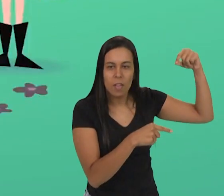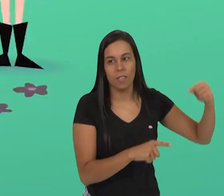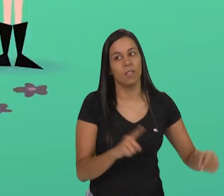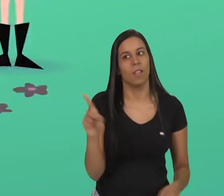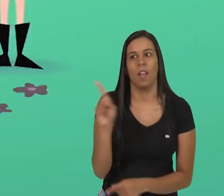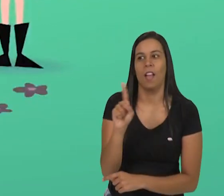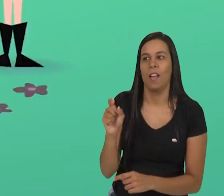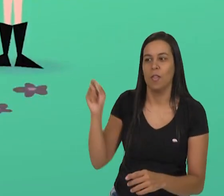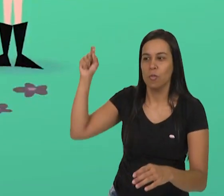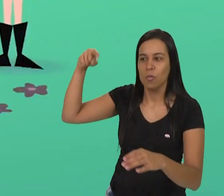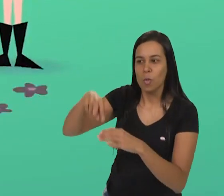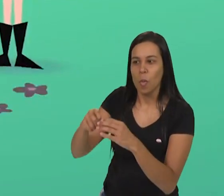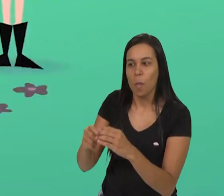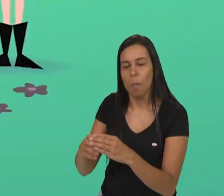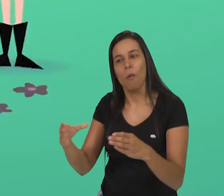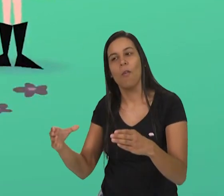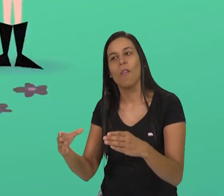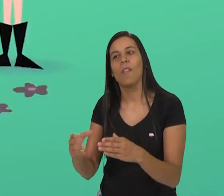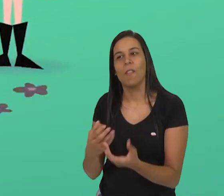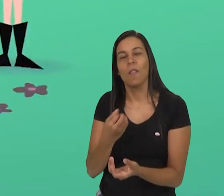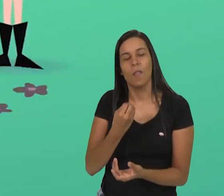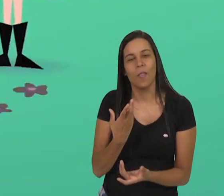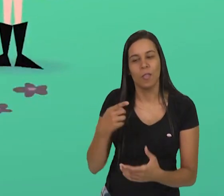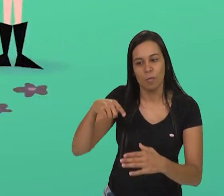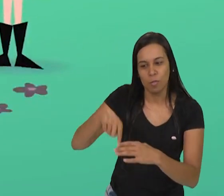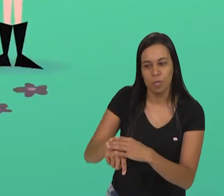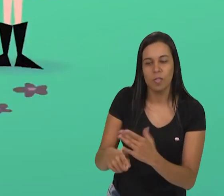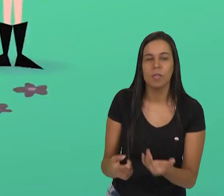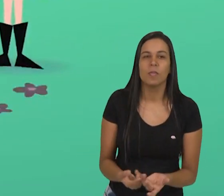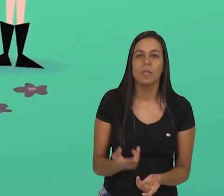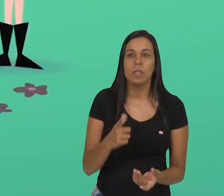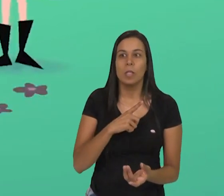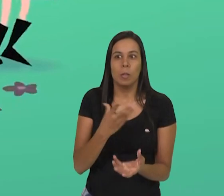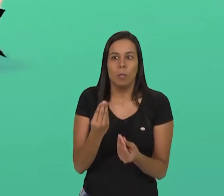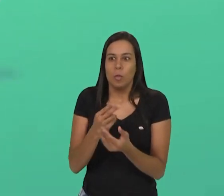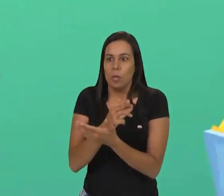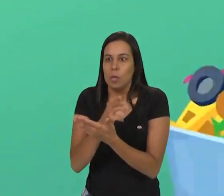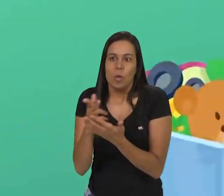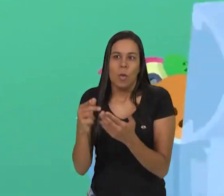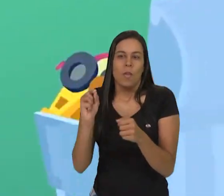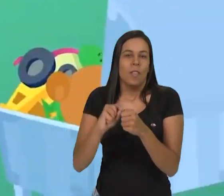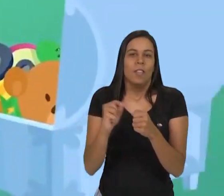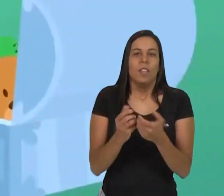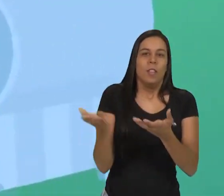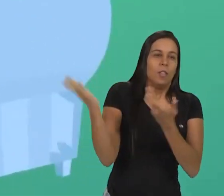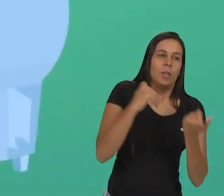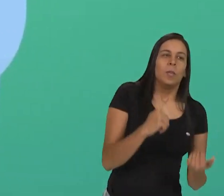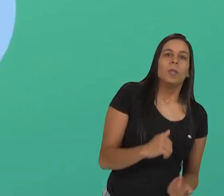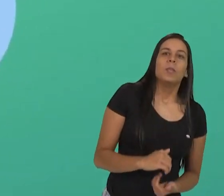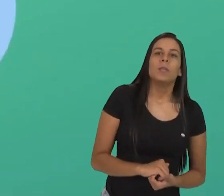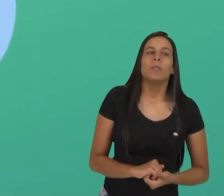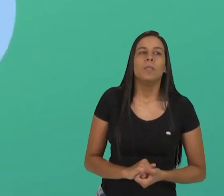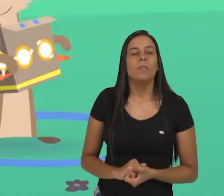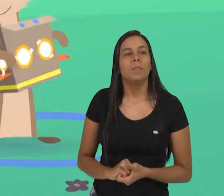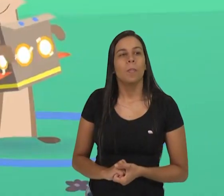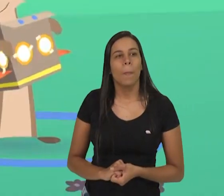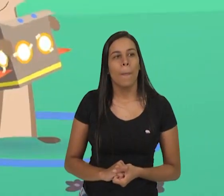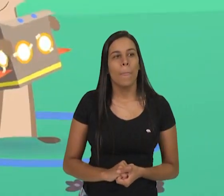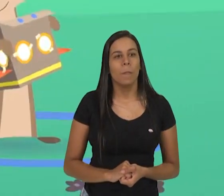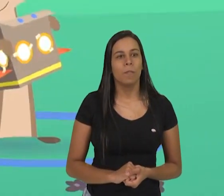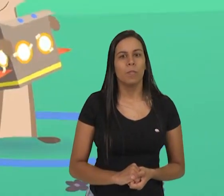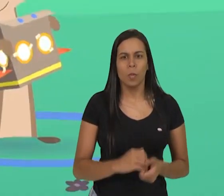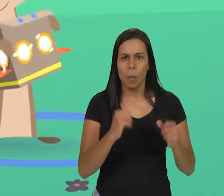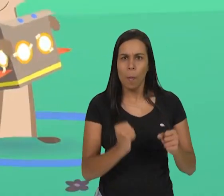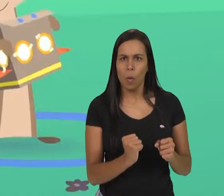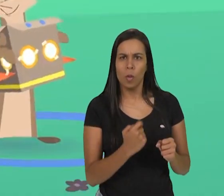Show das crateras! Boa, Júpiter Temos muito trabalho pra fazer Vamos ensaiar Posso